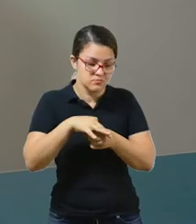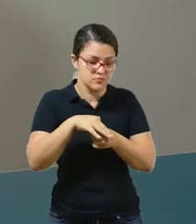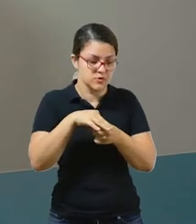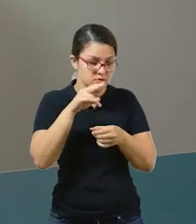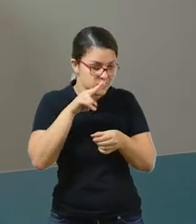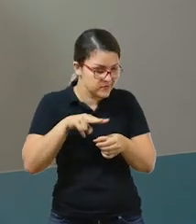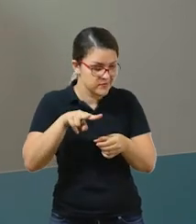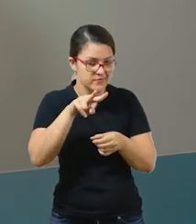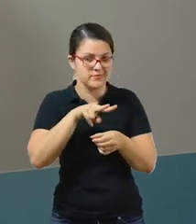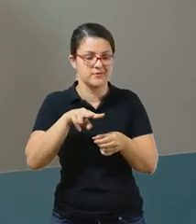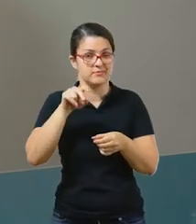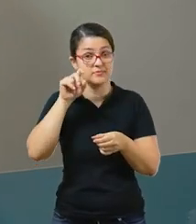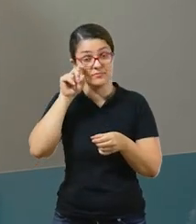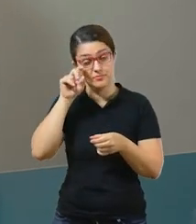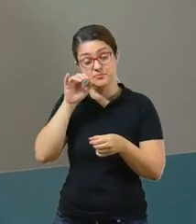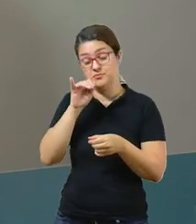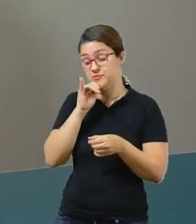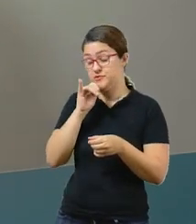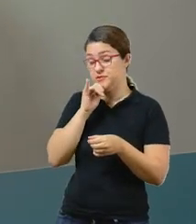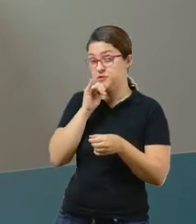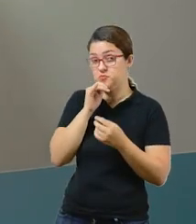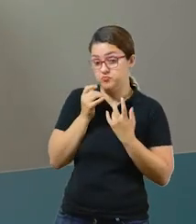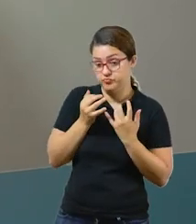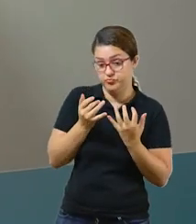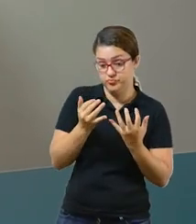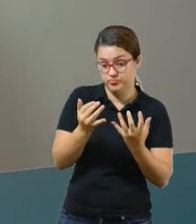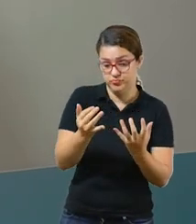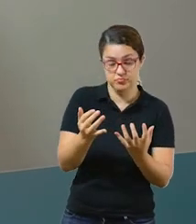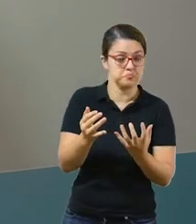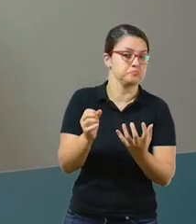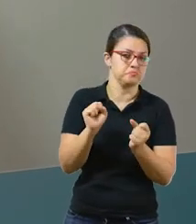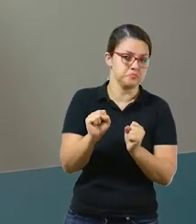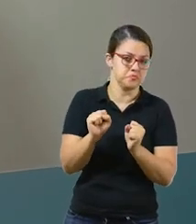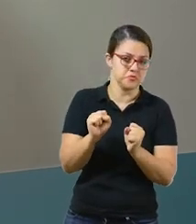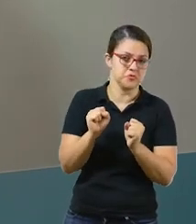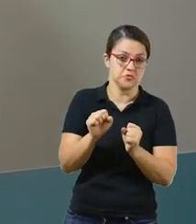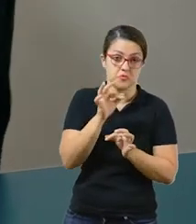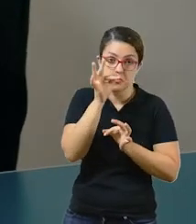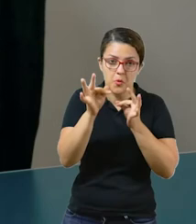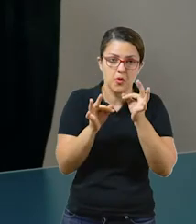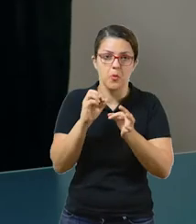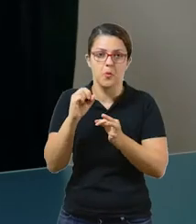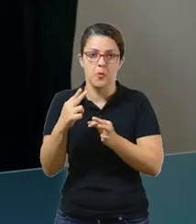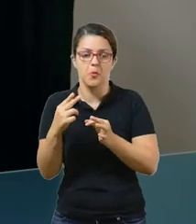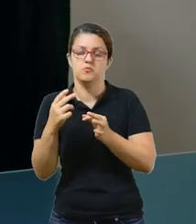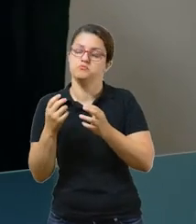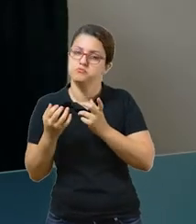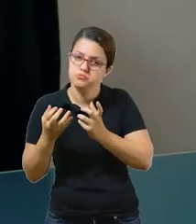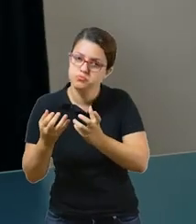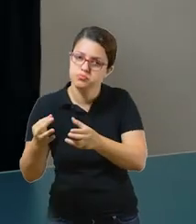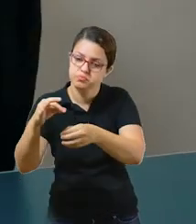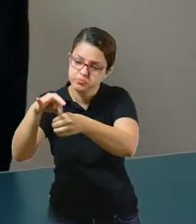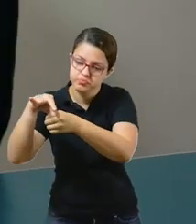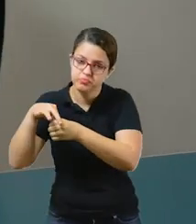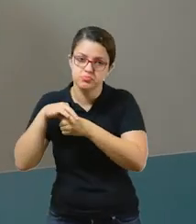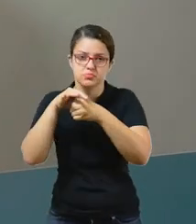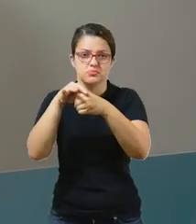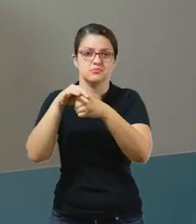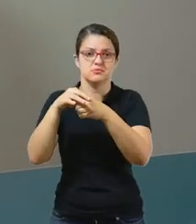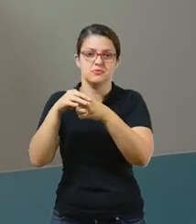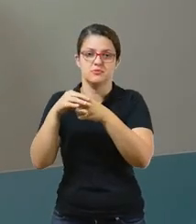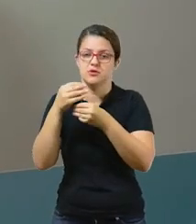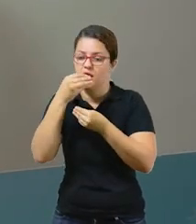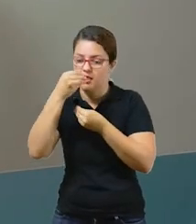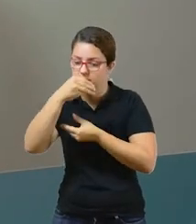um pequeno jardim com flores, ou com temperos que você vai usar no seu dia a dia. Mas, respeitando essas três